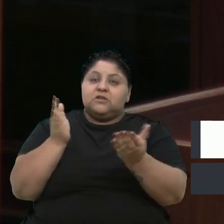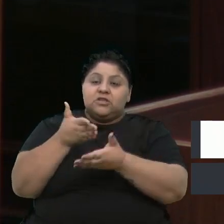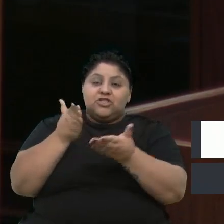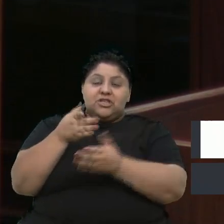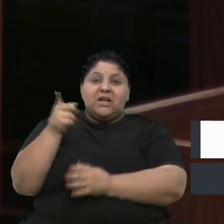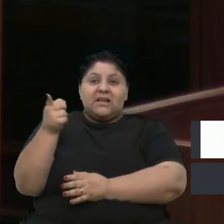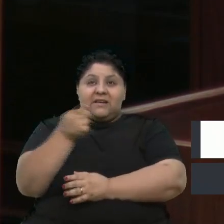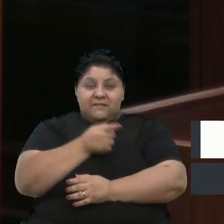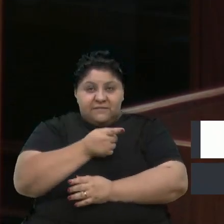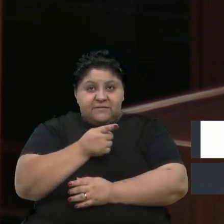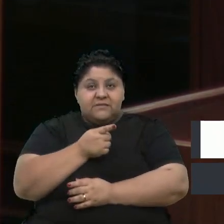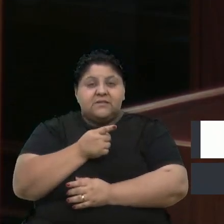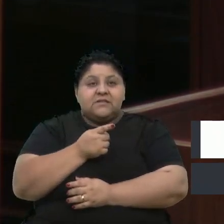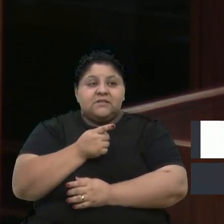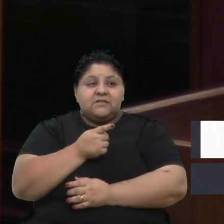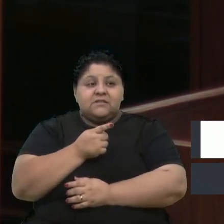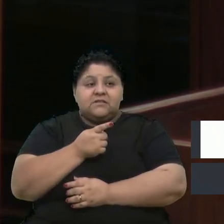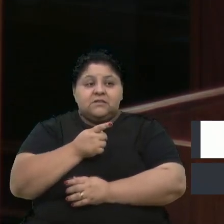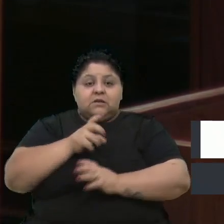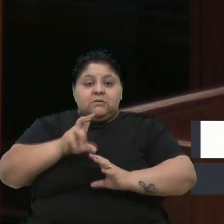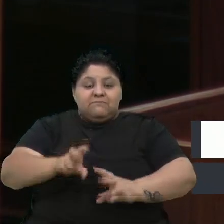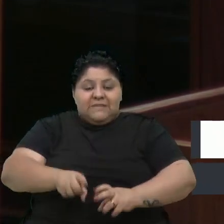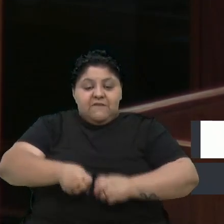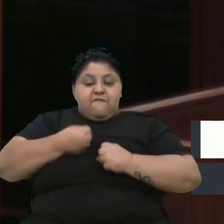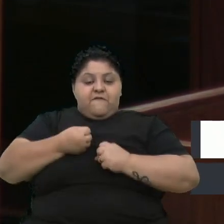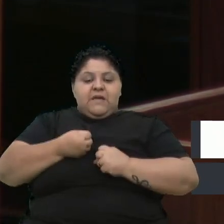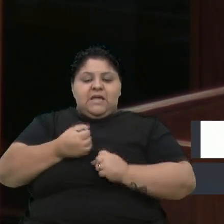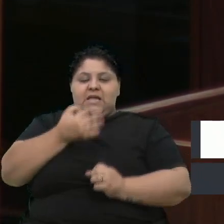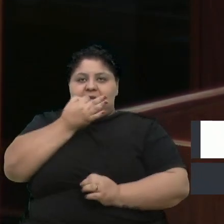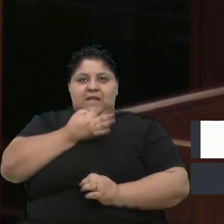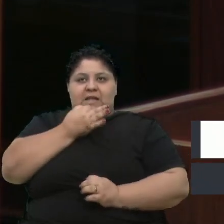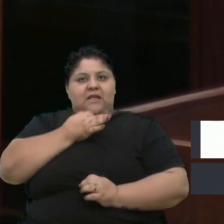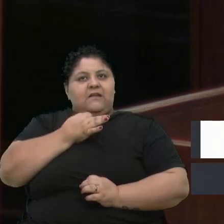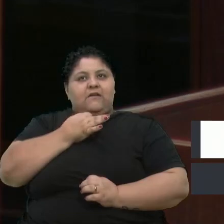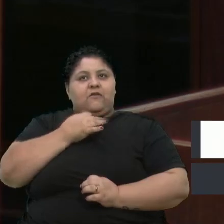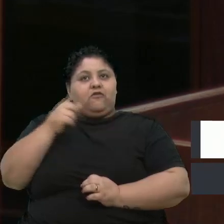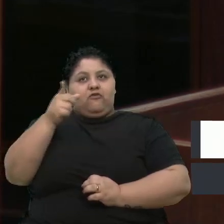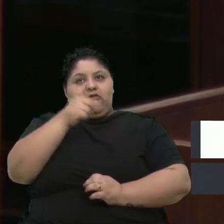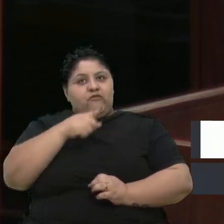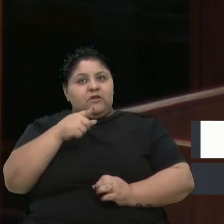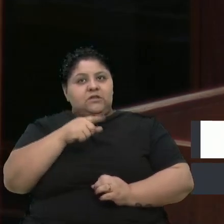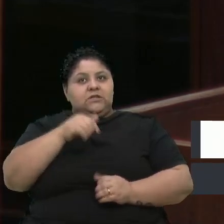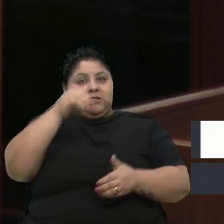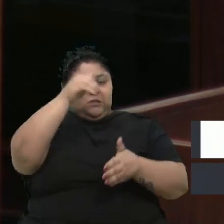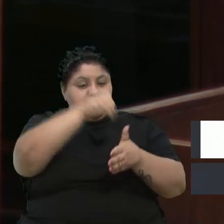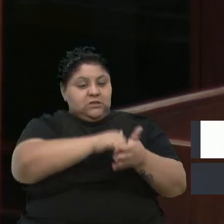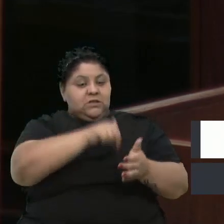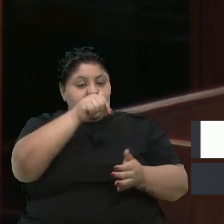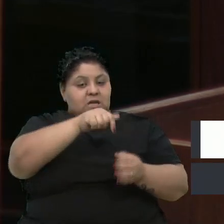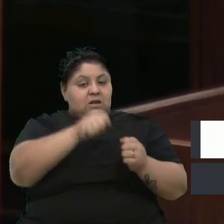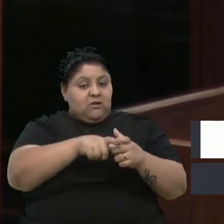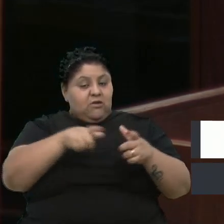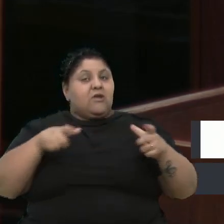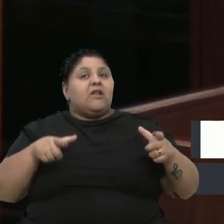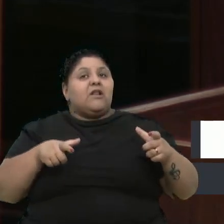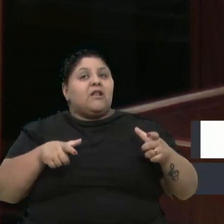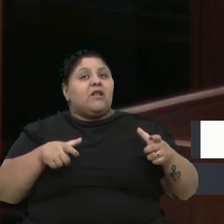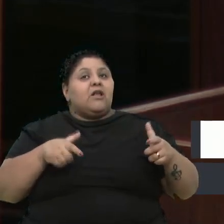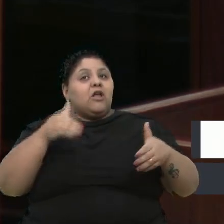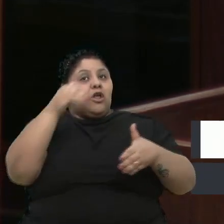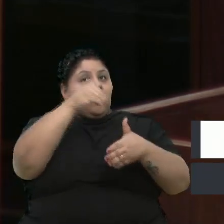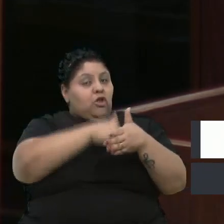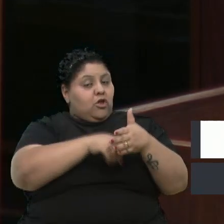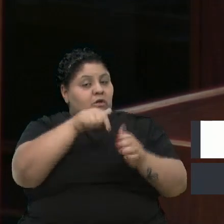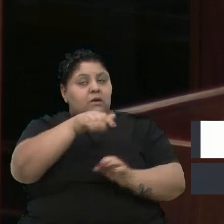defendem Caxias do Sul, já que vocês foram eleitos aqui pela grande quantidade de votos que foi feita em